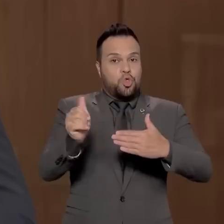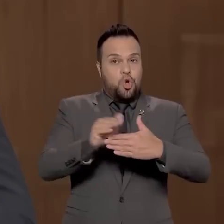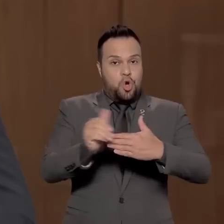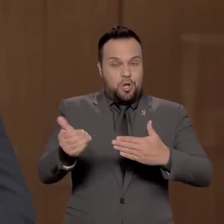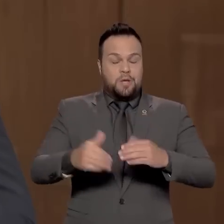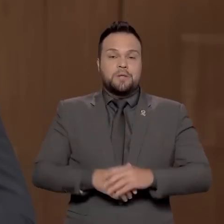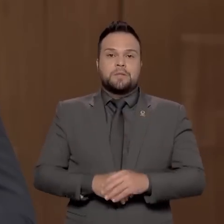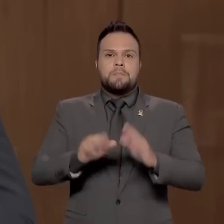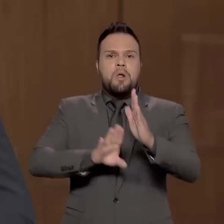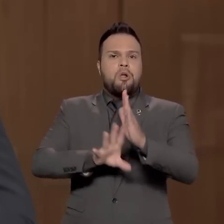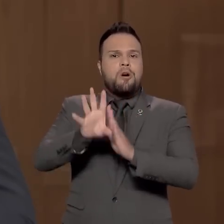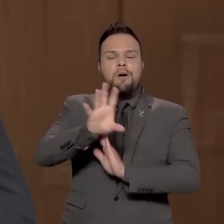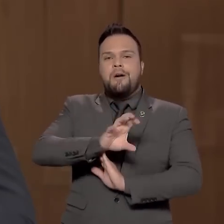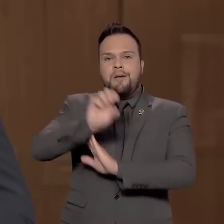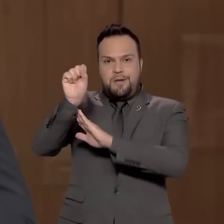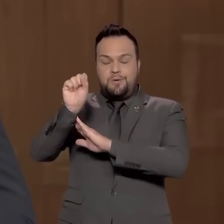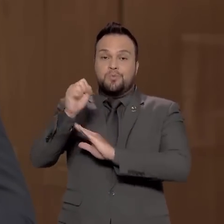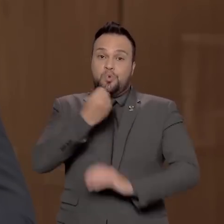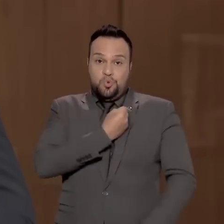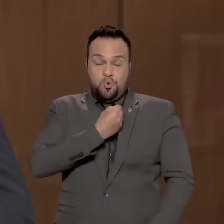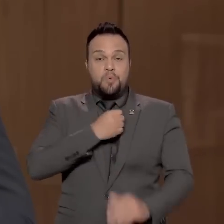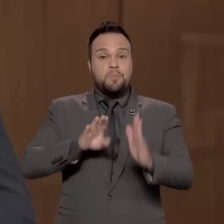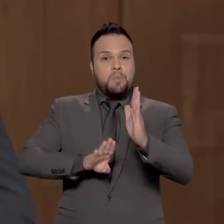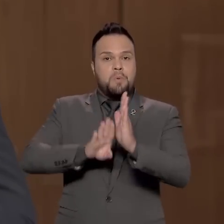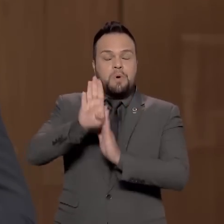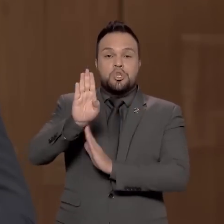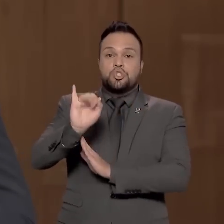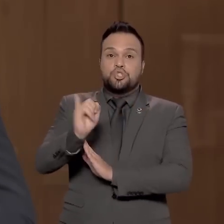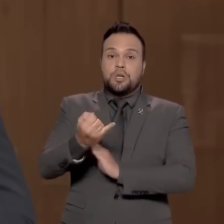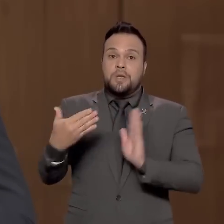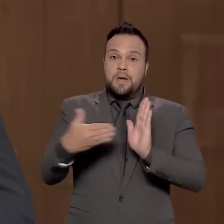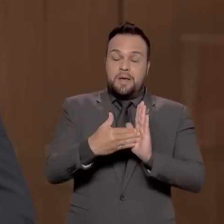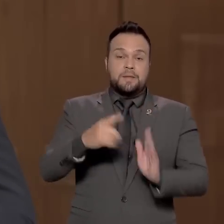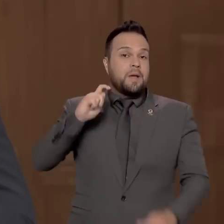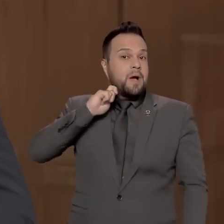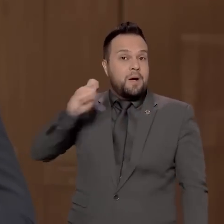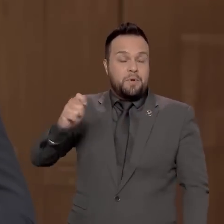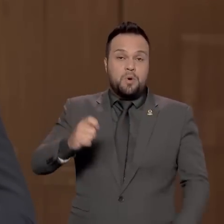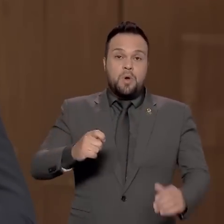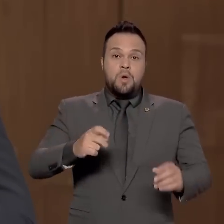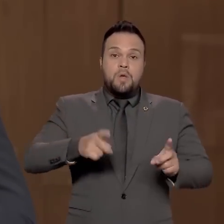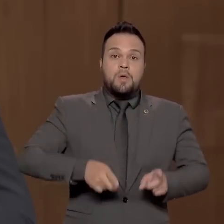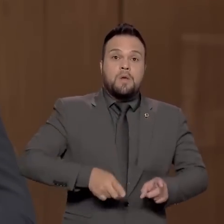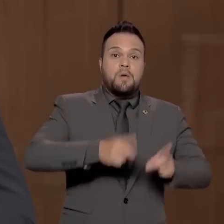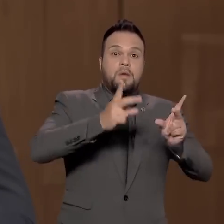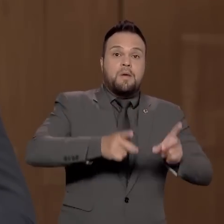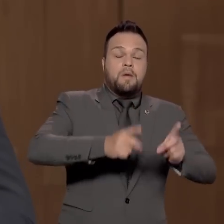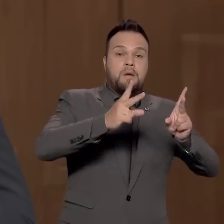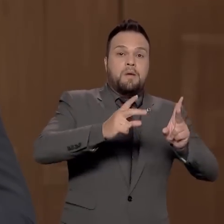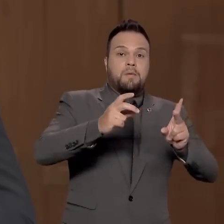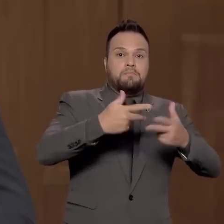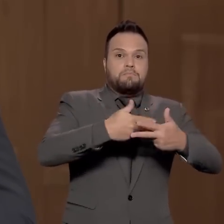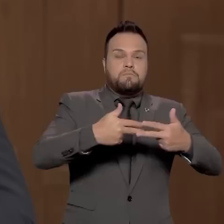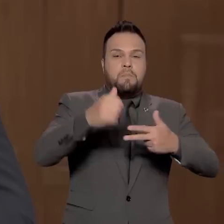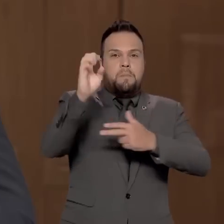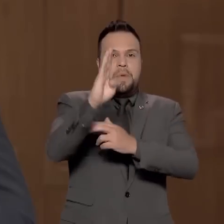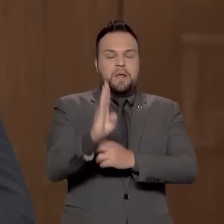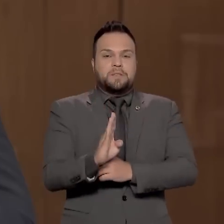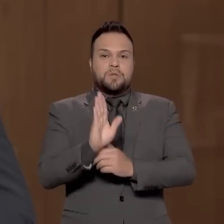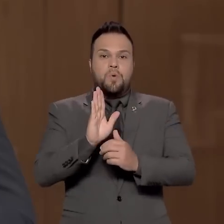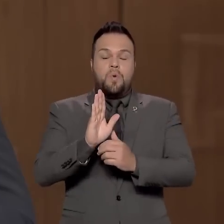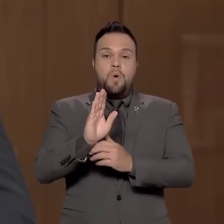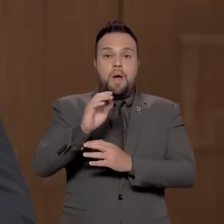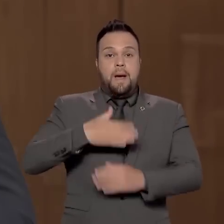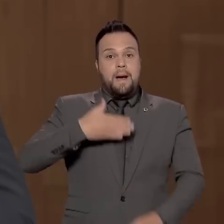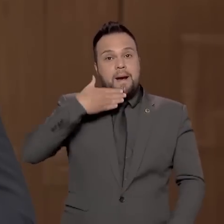histórica. Esse número deve seguir aumentando. De janeiro a abril, as exportações do Brasil para o mundo árabe saltaram de US